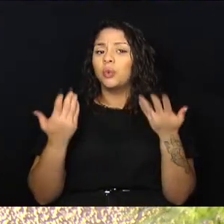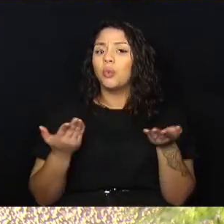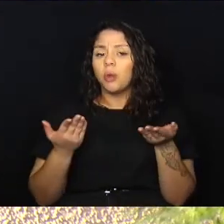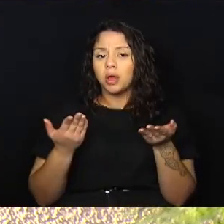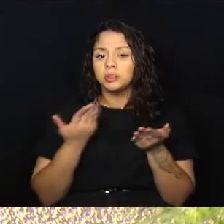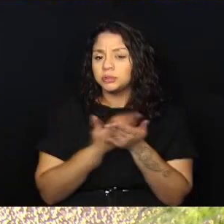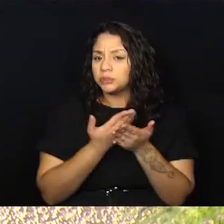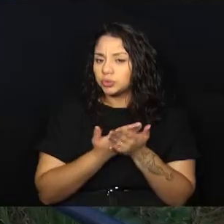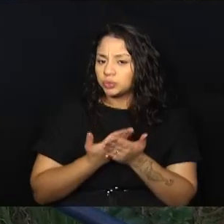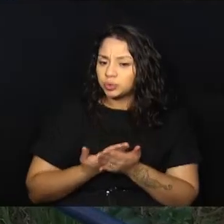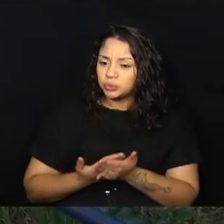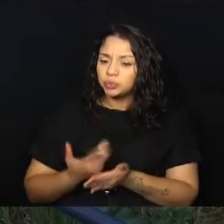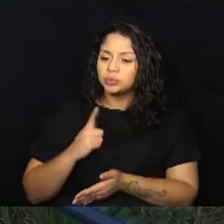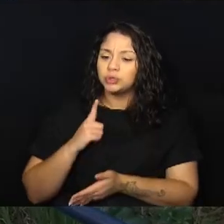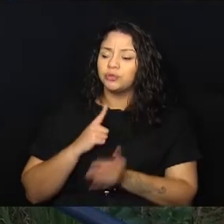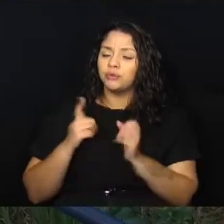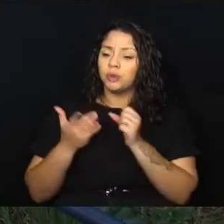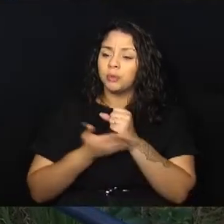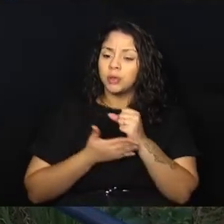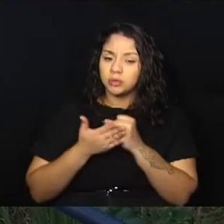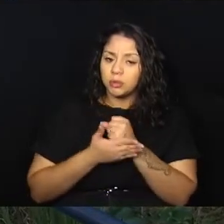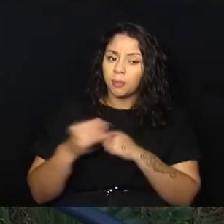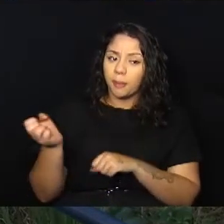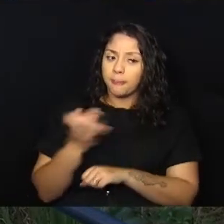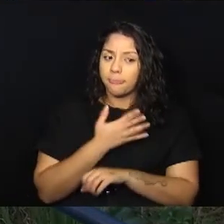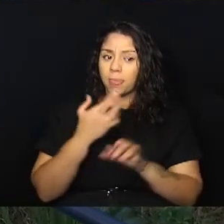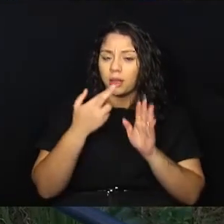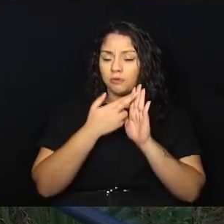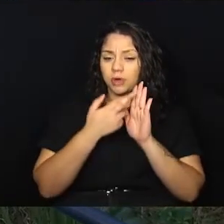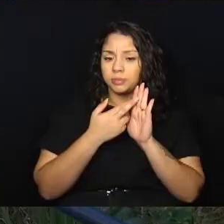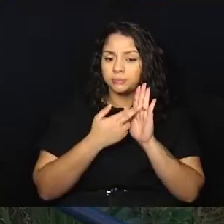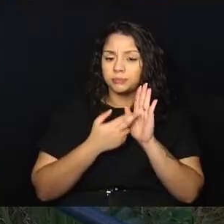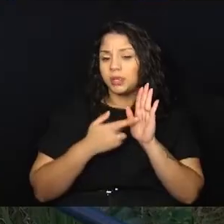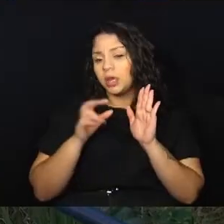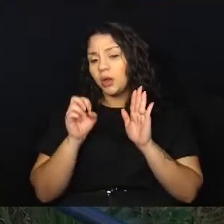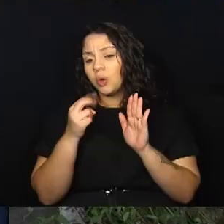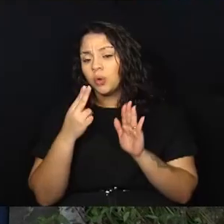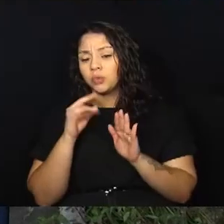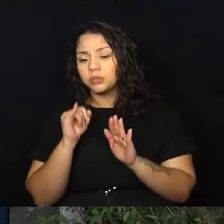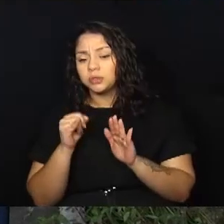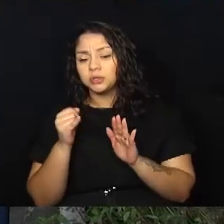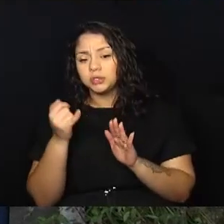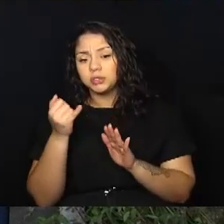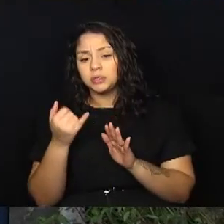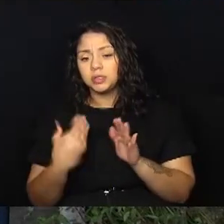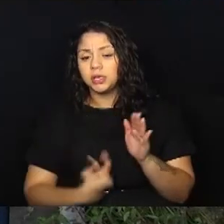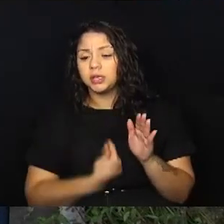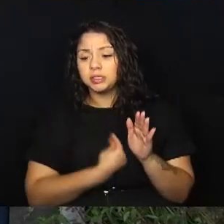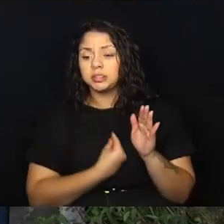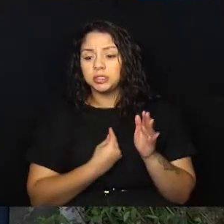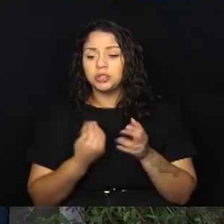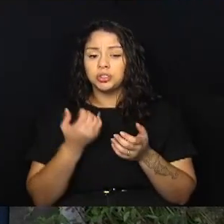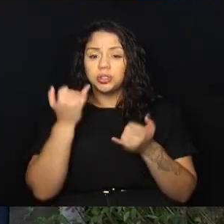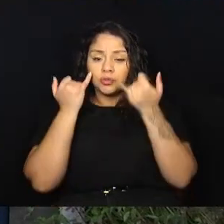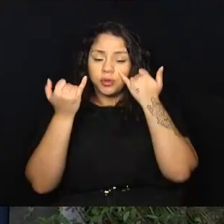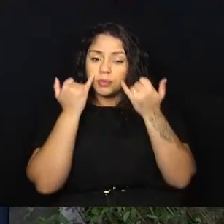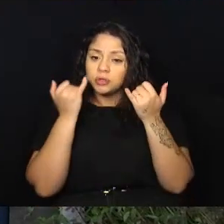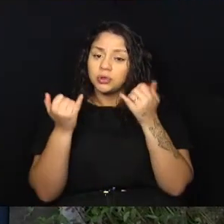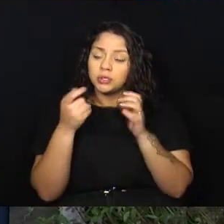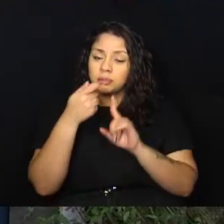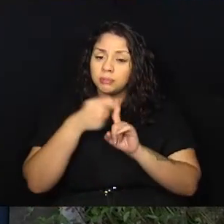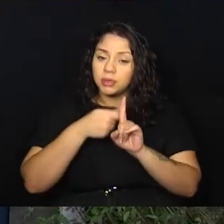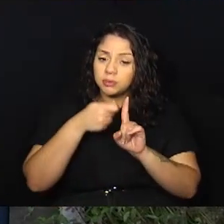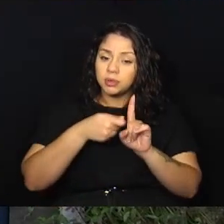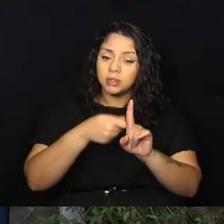qual ou quais estudos foram realizados para o embasamento da nova normatização, e se existem dados